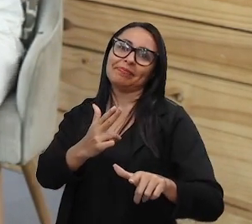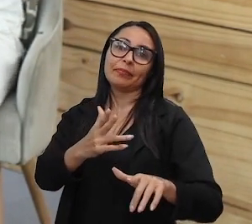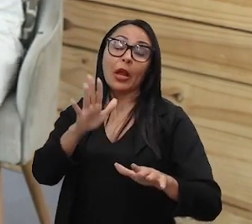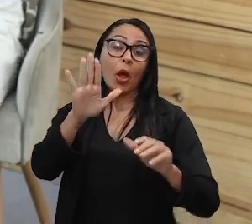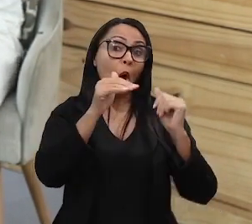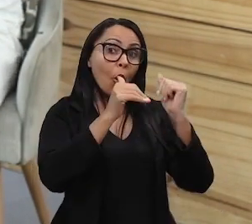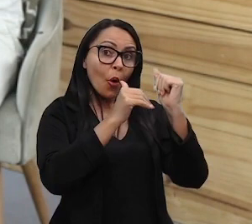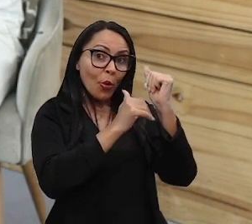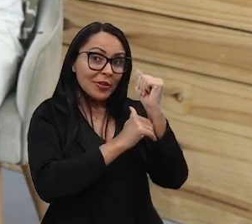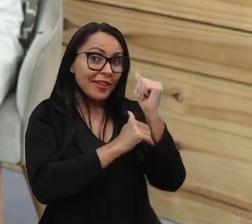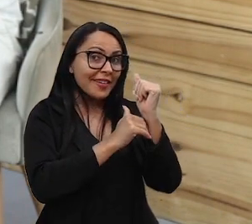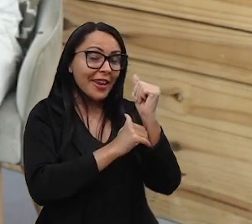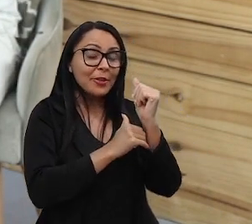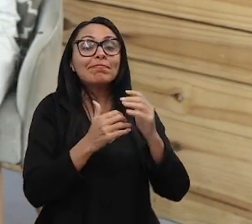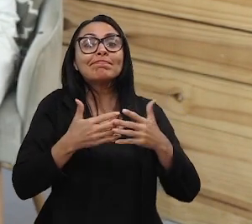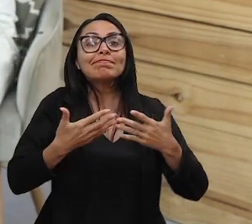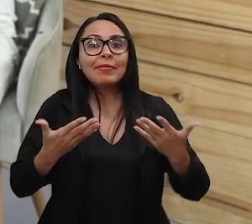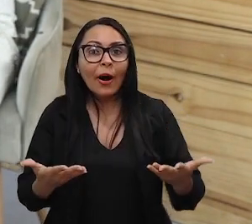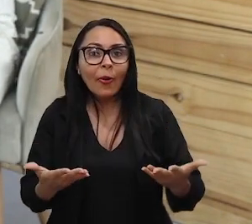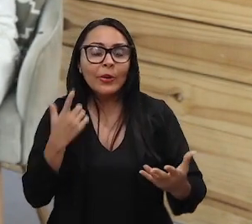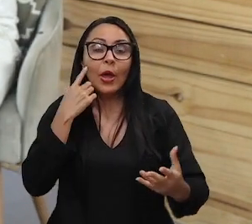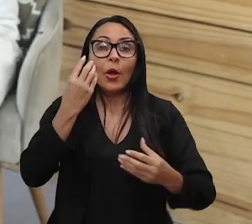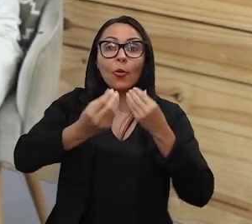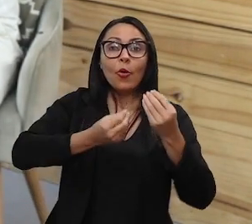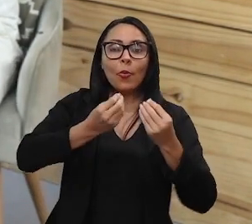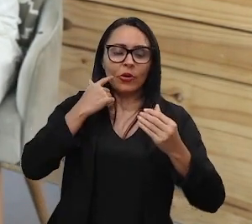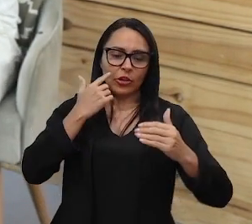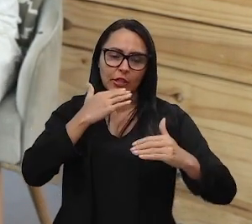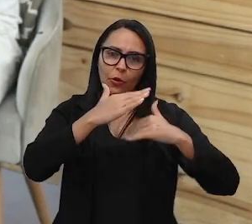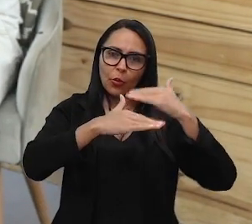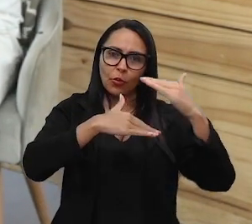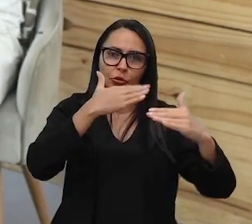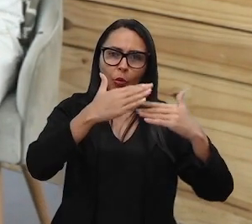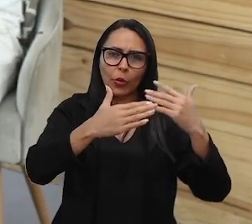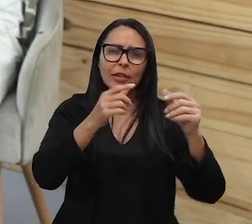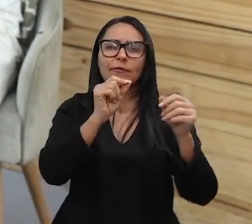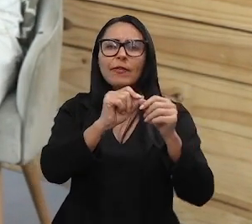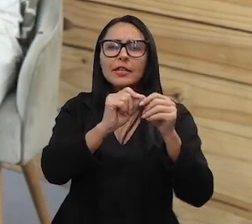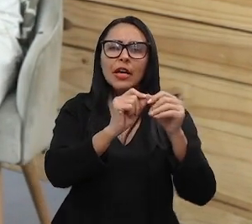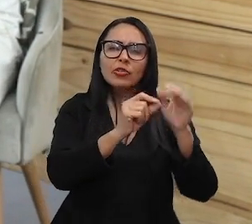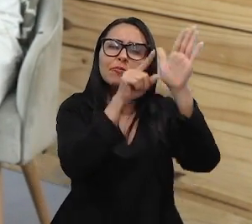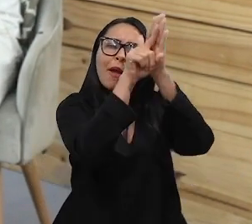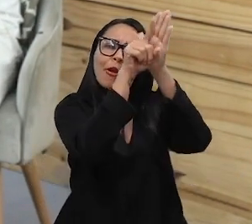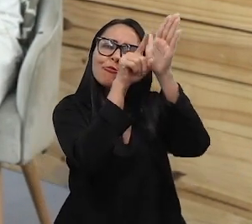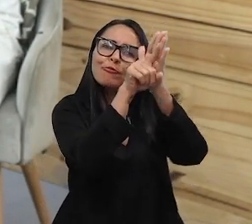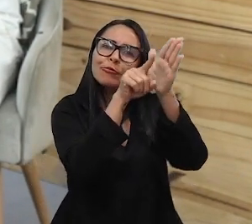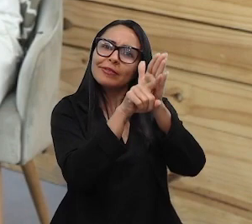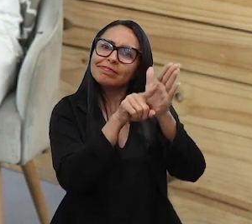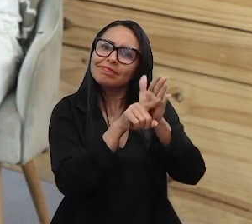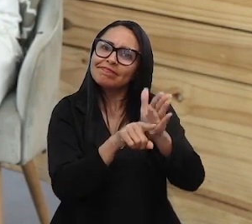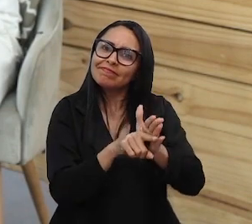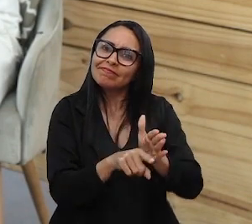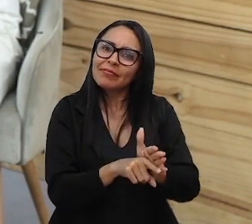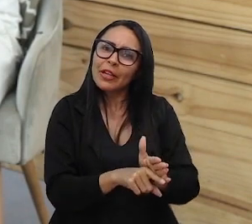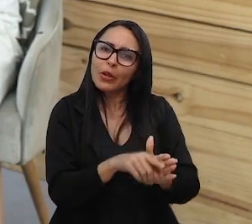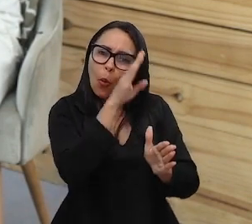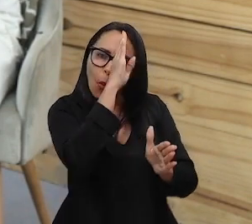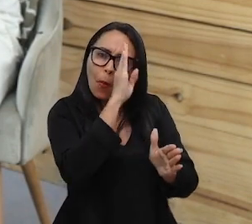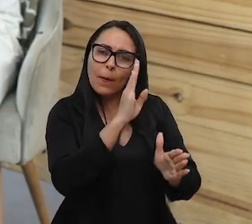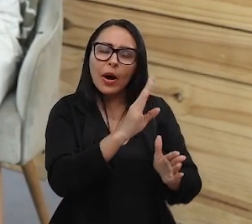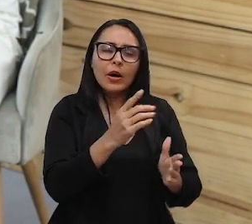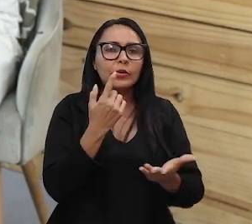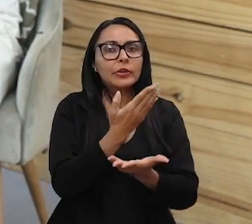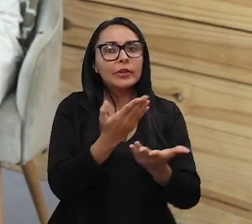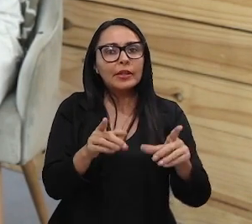essencialmente, na forma como a gente constrói as perguntas, os comandos que a gente dá para que ele tenha uma resposta